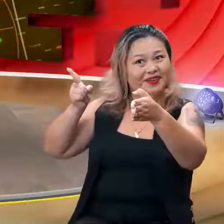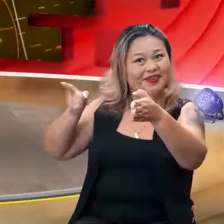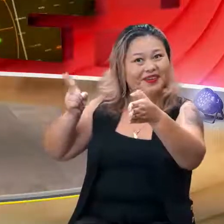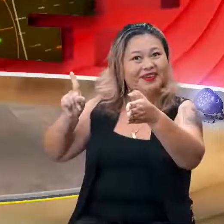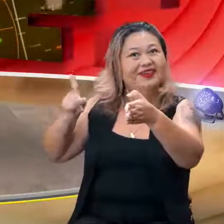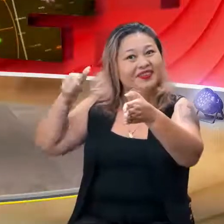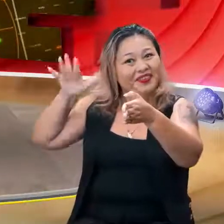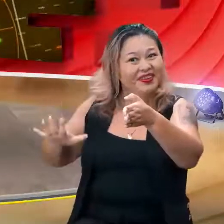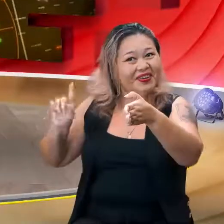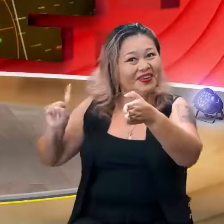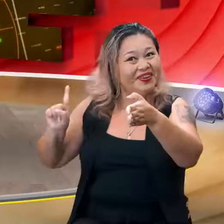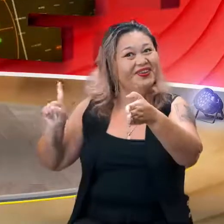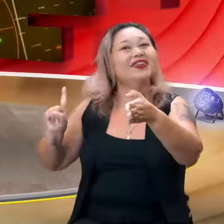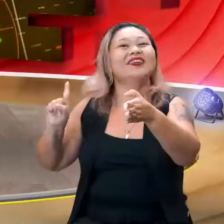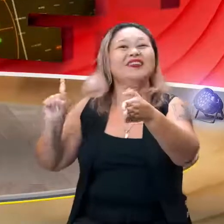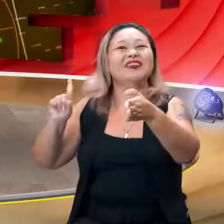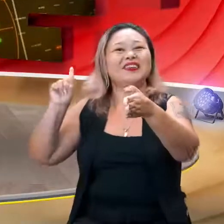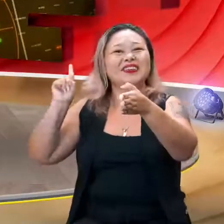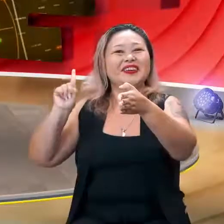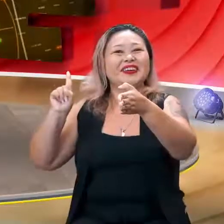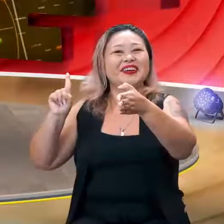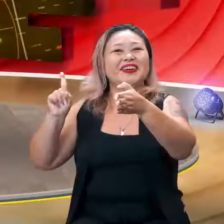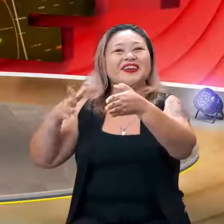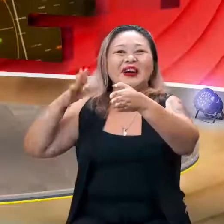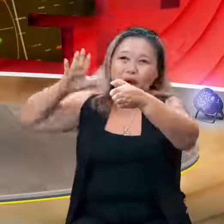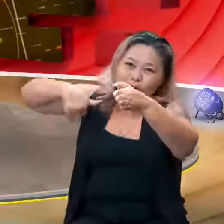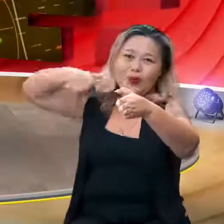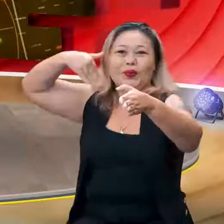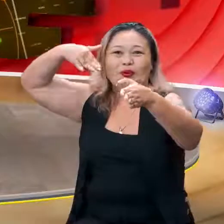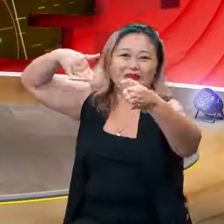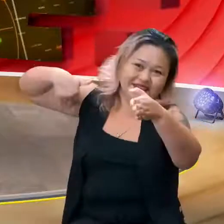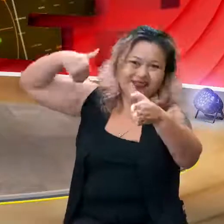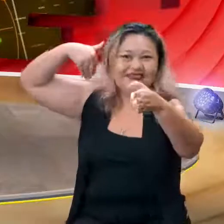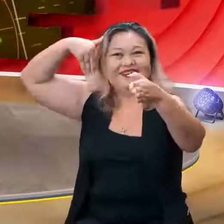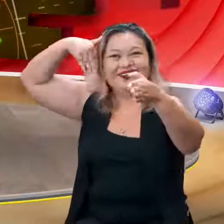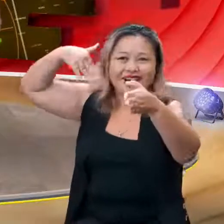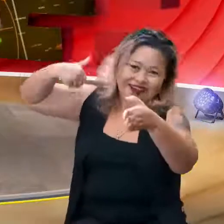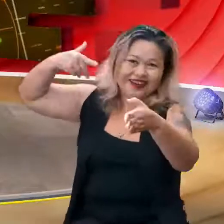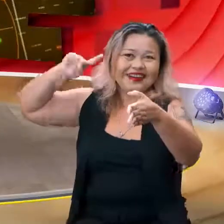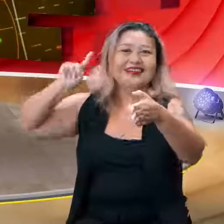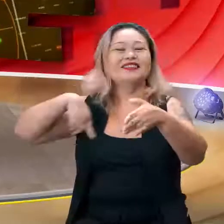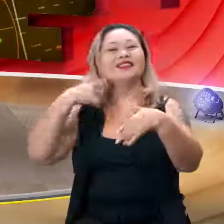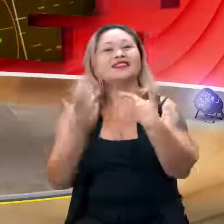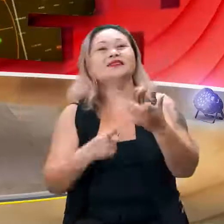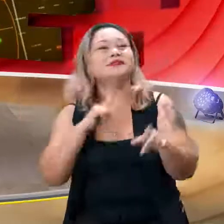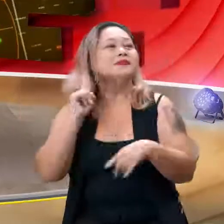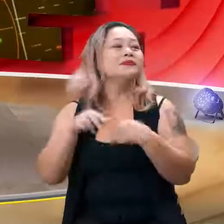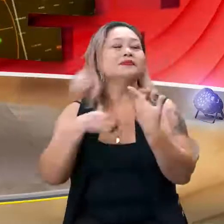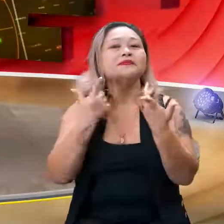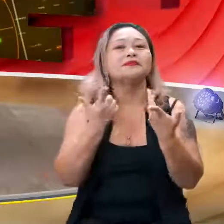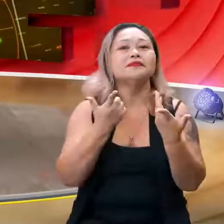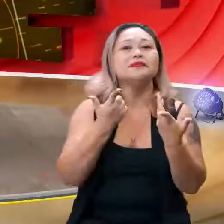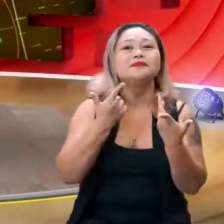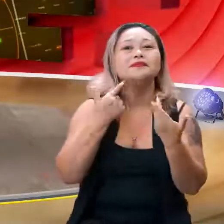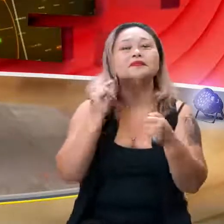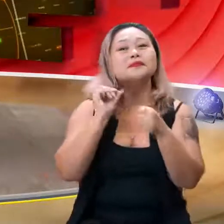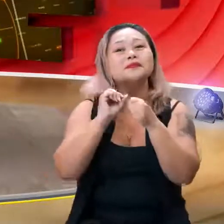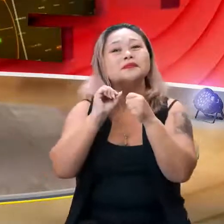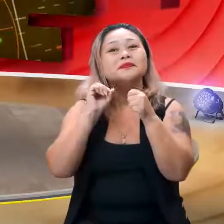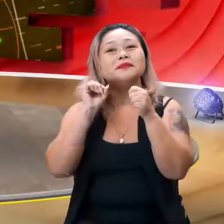Não se fica muito... Ah, mas eu vou nadando então. Ah, então tá, beleza. Olha lá, então o de 60... Ainda mais se for